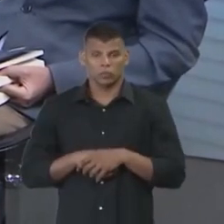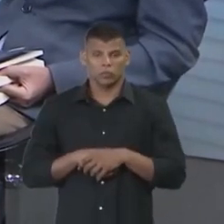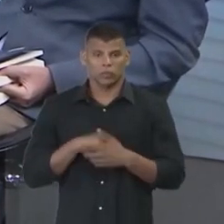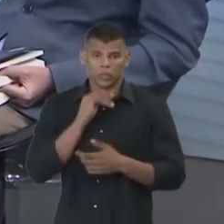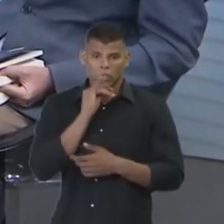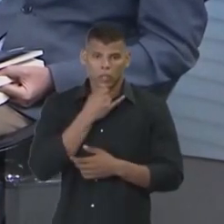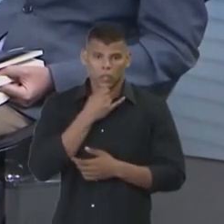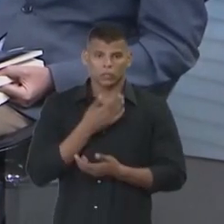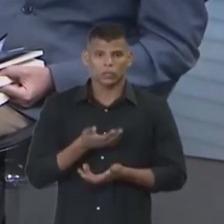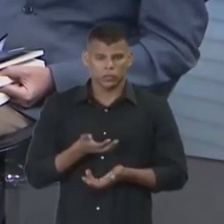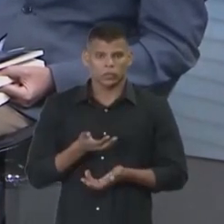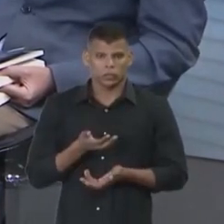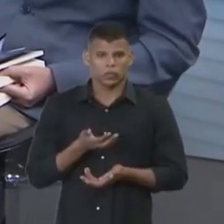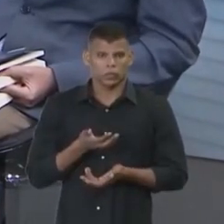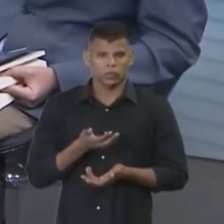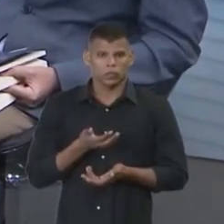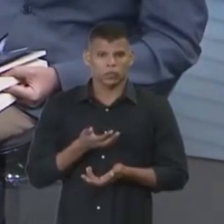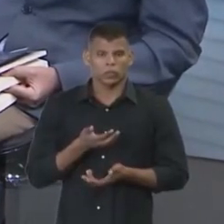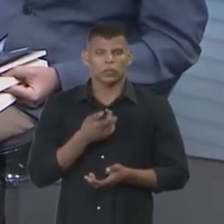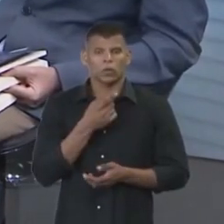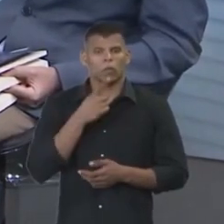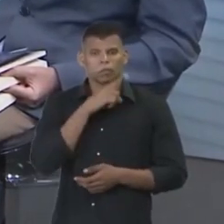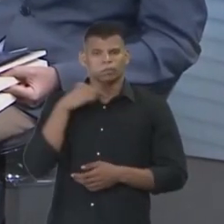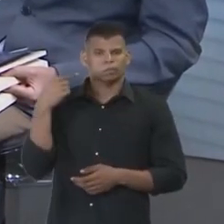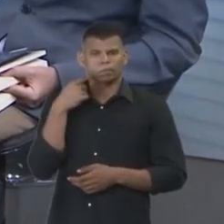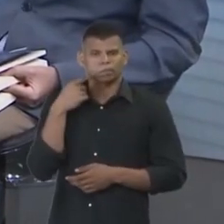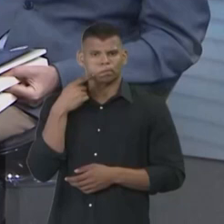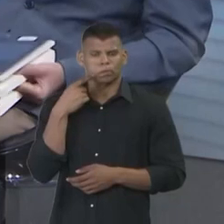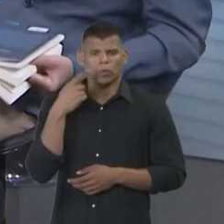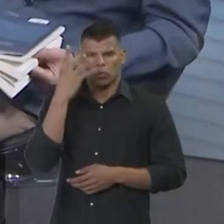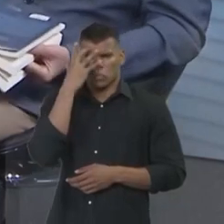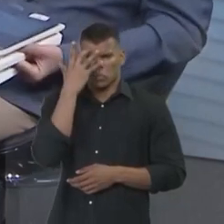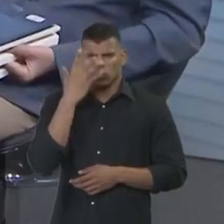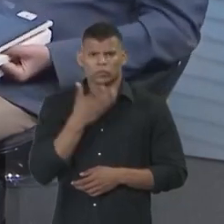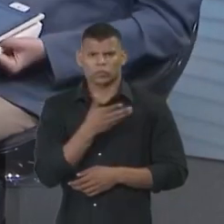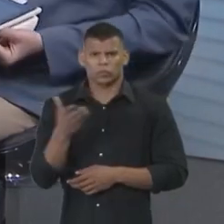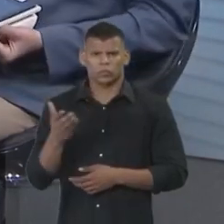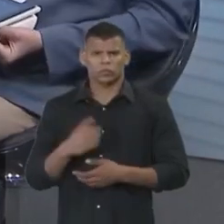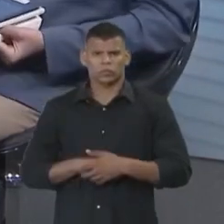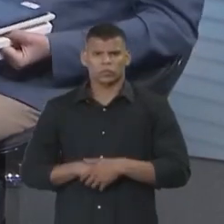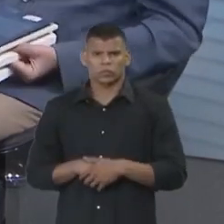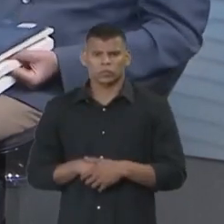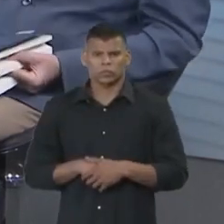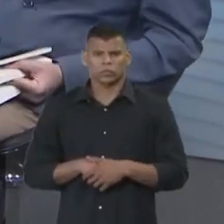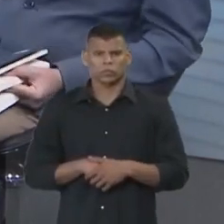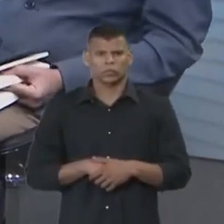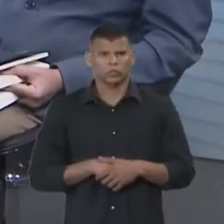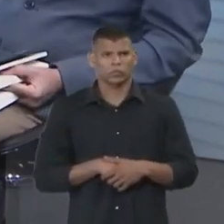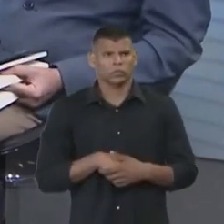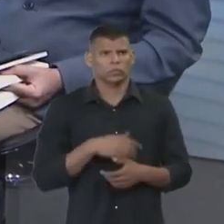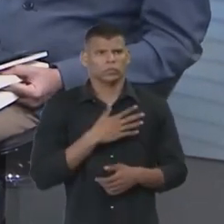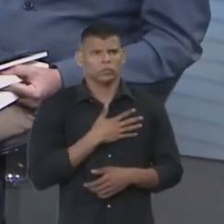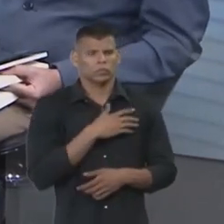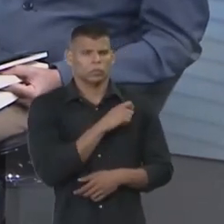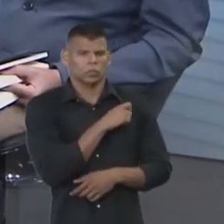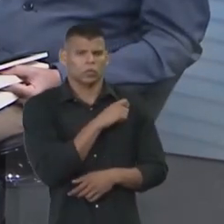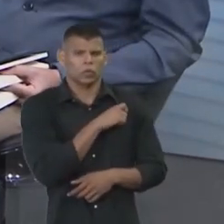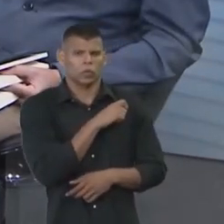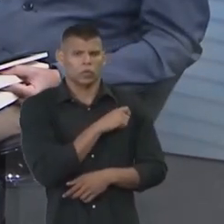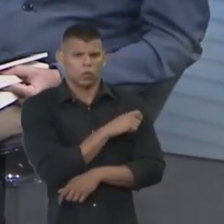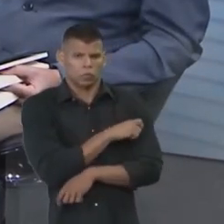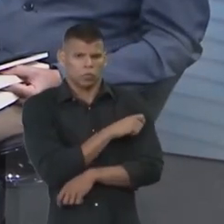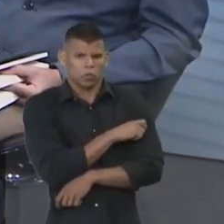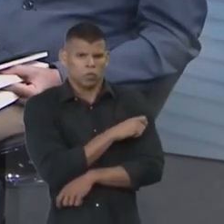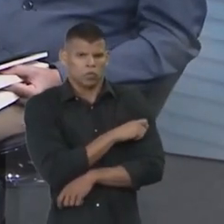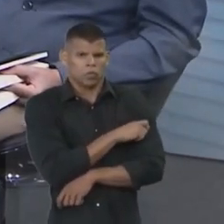eu vejo isso como jornalista, a senhora é como advogada, é como... É, eu procuro disseminar nos meus alunos... É de uma tristeza terrível esse